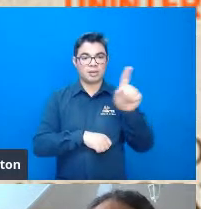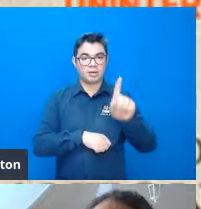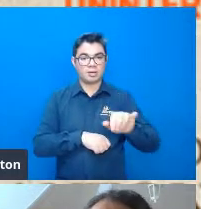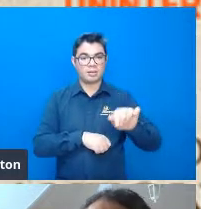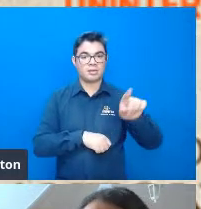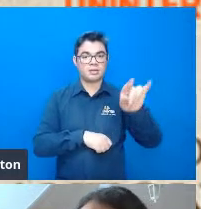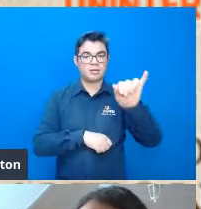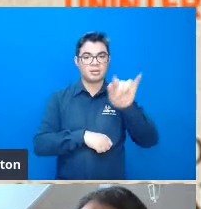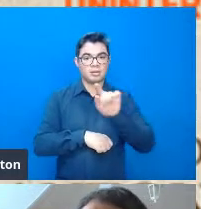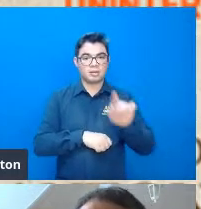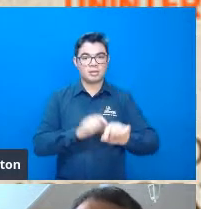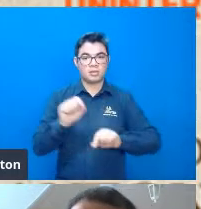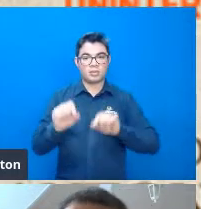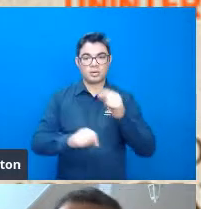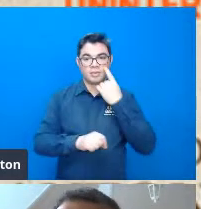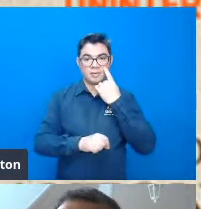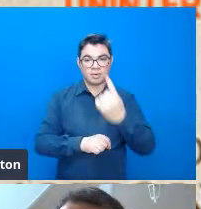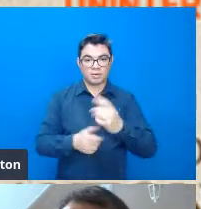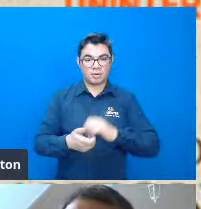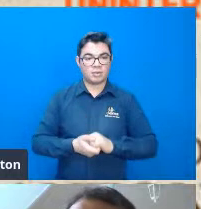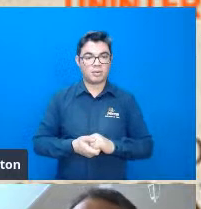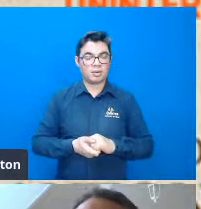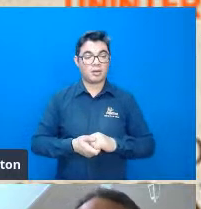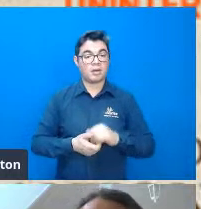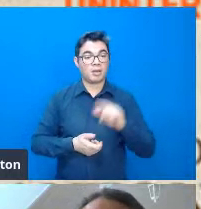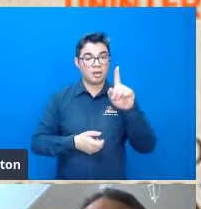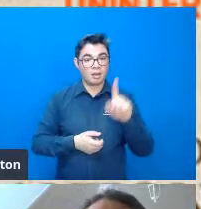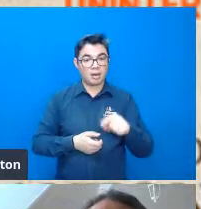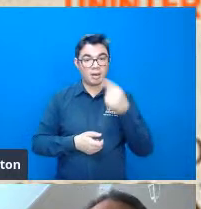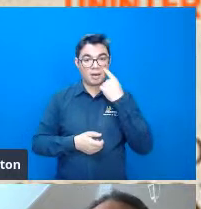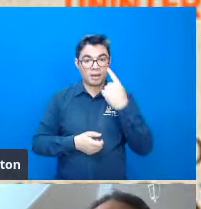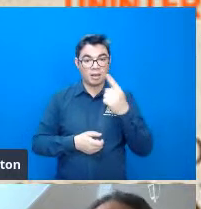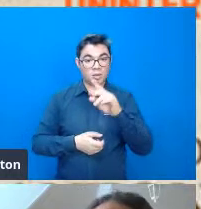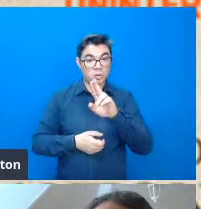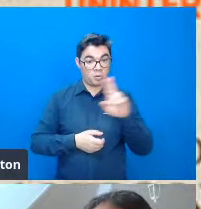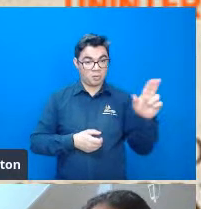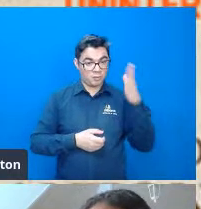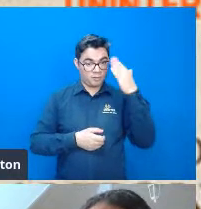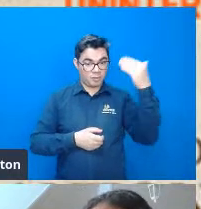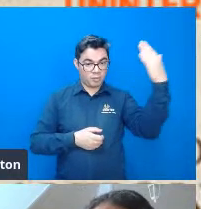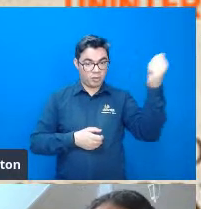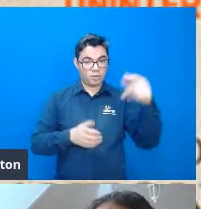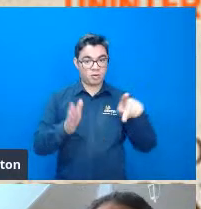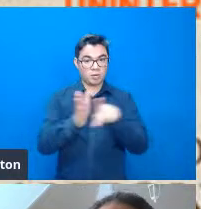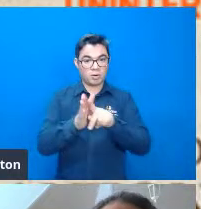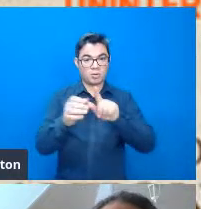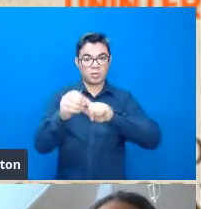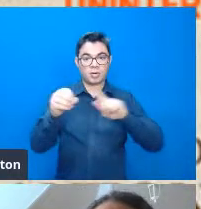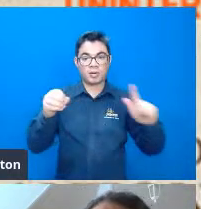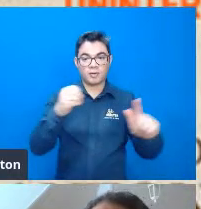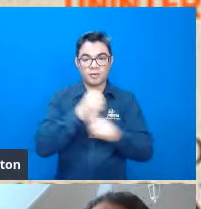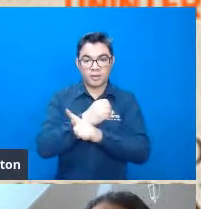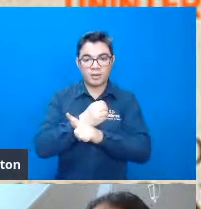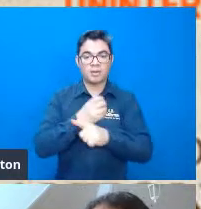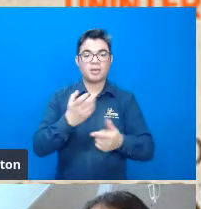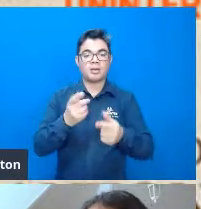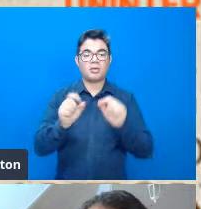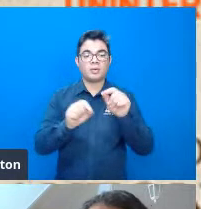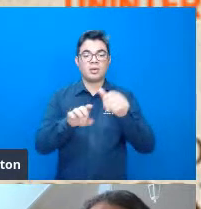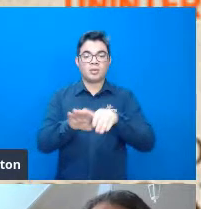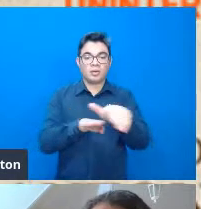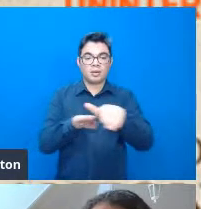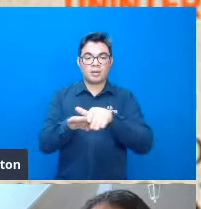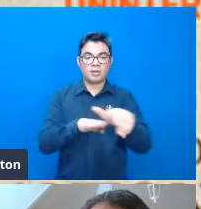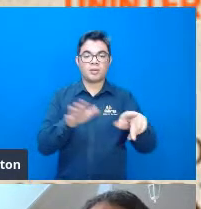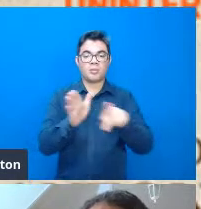Nassib Absaber então um grande um outro grande nome da geomorfologia brasileira que foi orientador